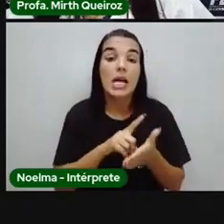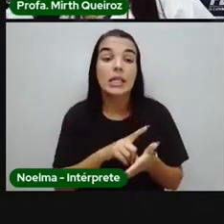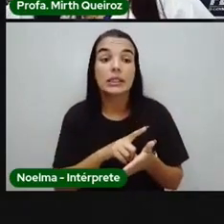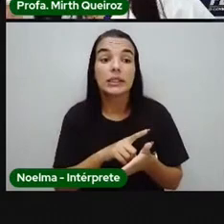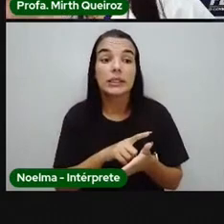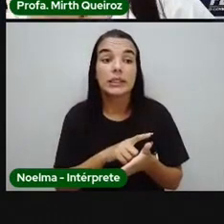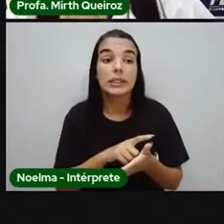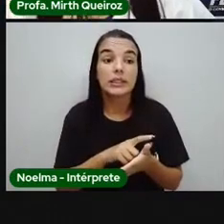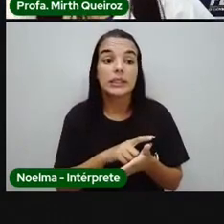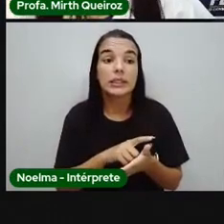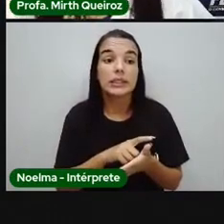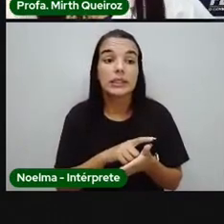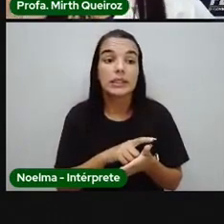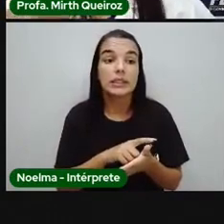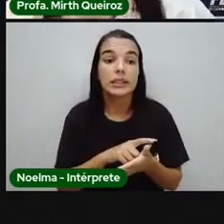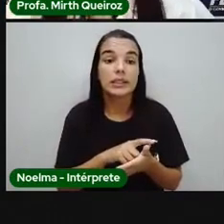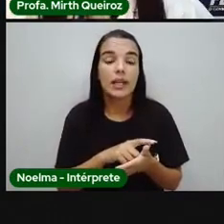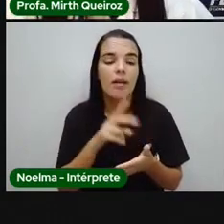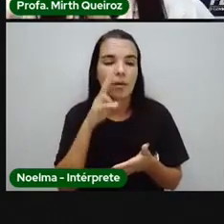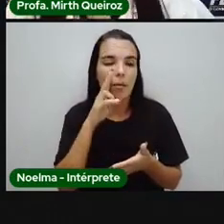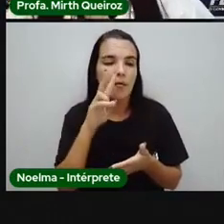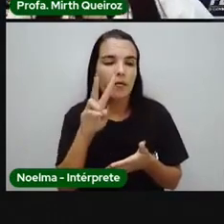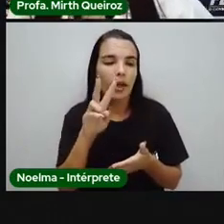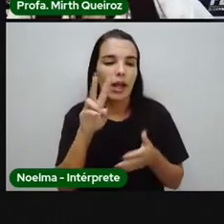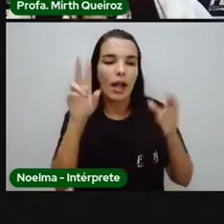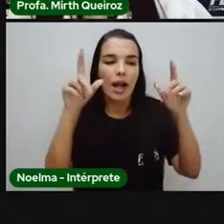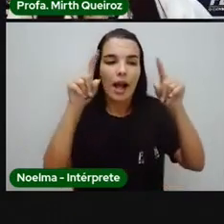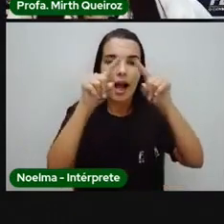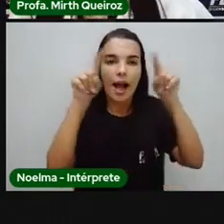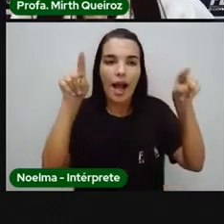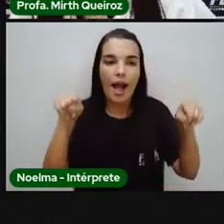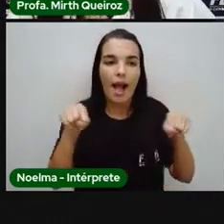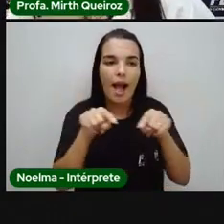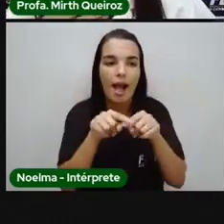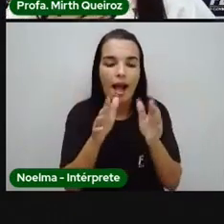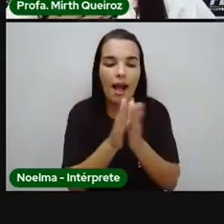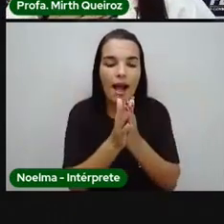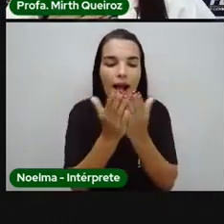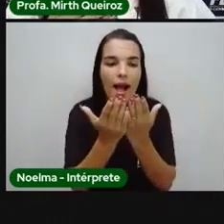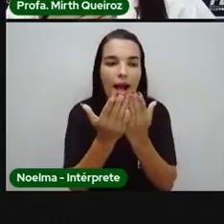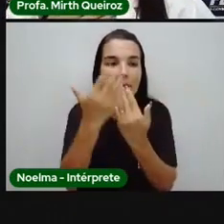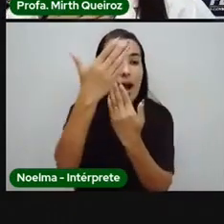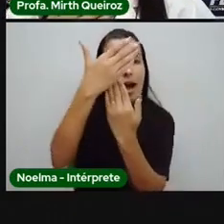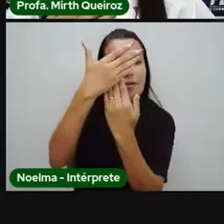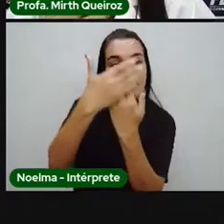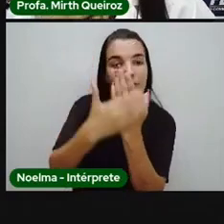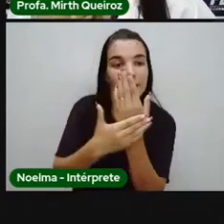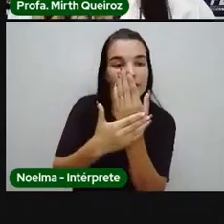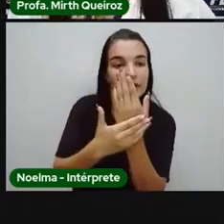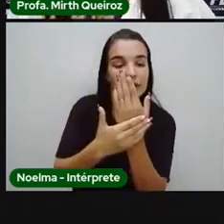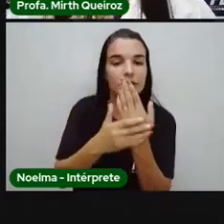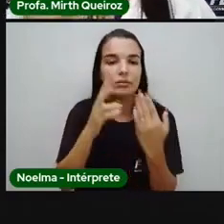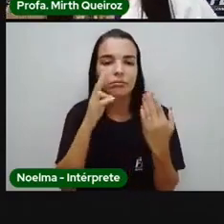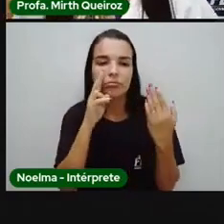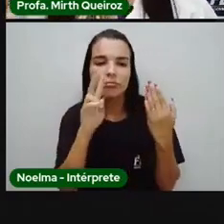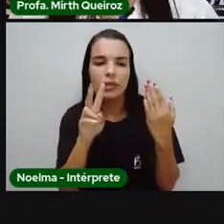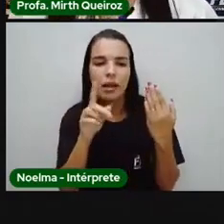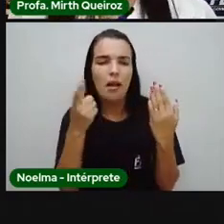fazer uma leitura ali, ó, da capa do livro, para que a gente possa tentar